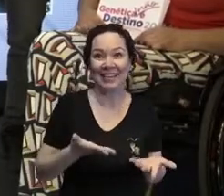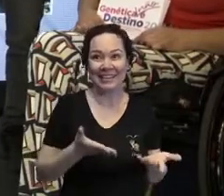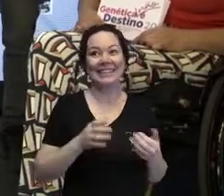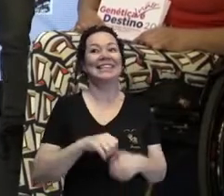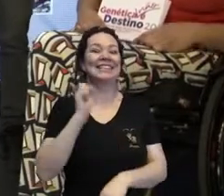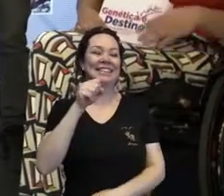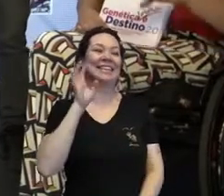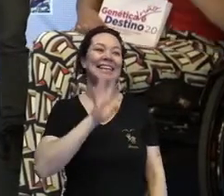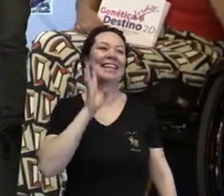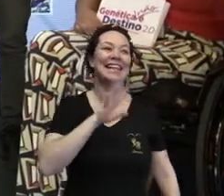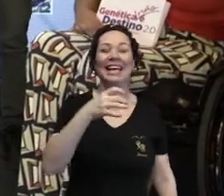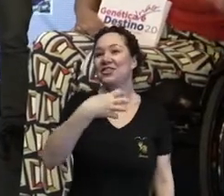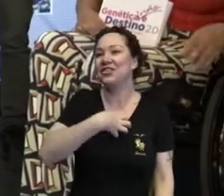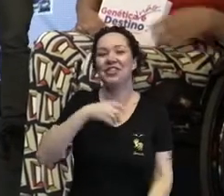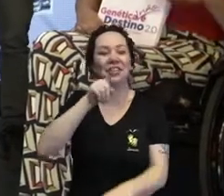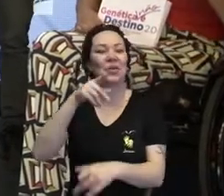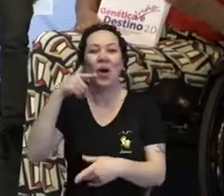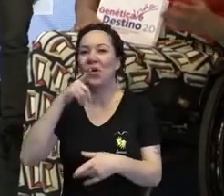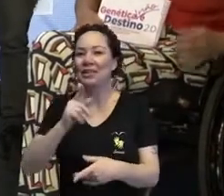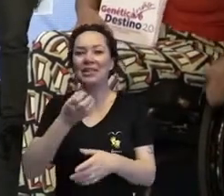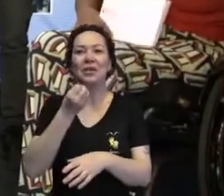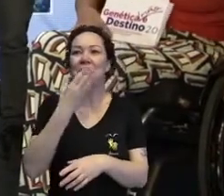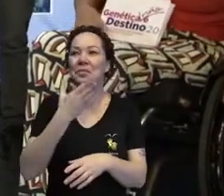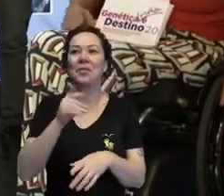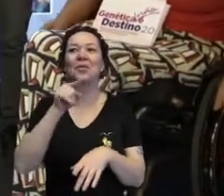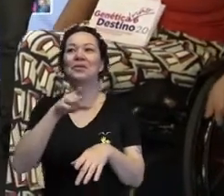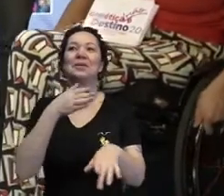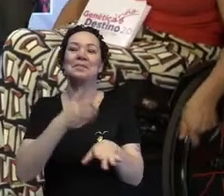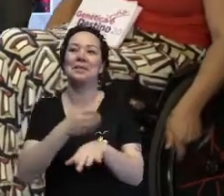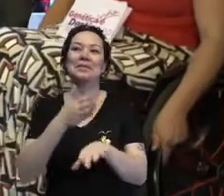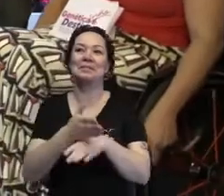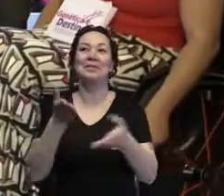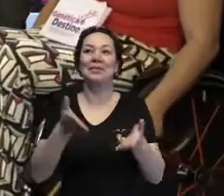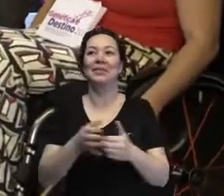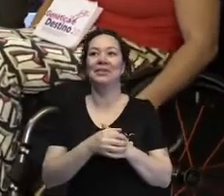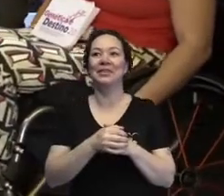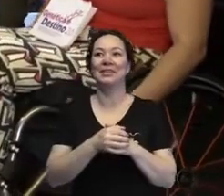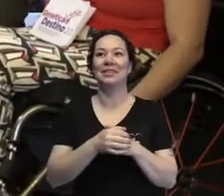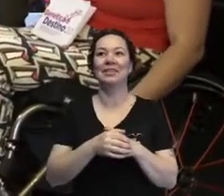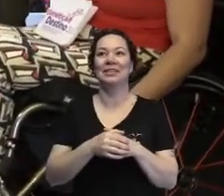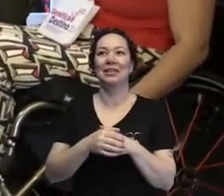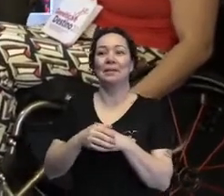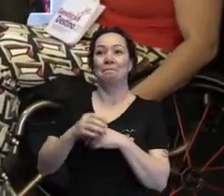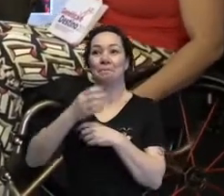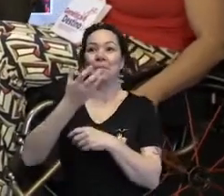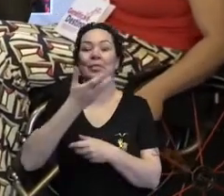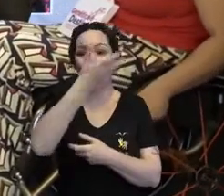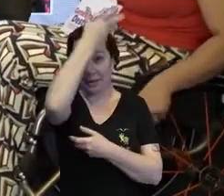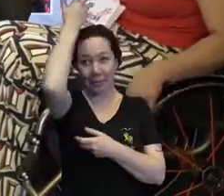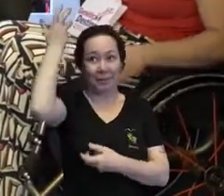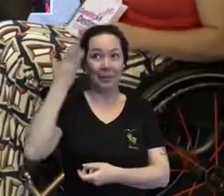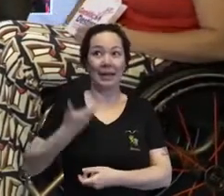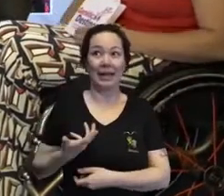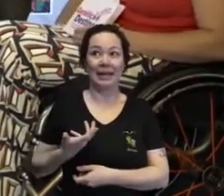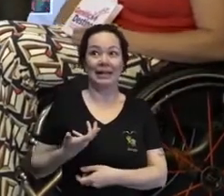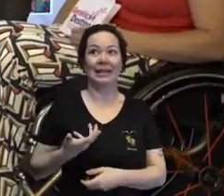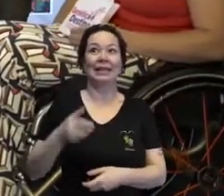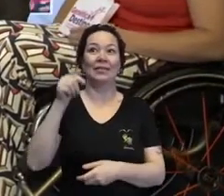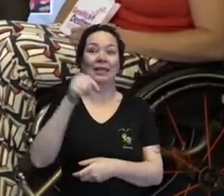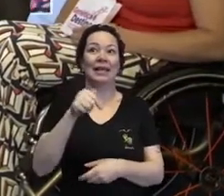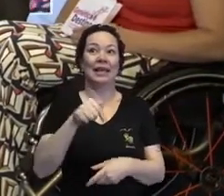bom que você veio. Do jeito que deu. E que bom que a gente tem sua presença aqui, viu? Marília. A Marília vai estar aqui com a gente, meninas.